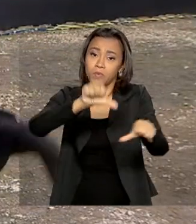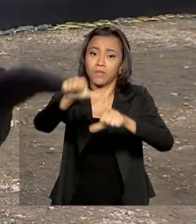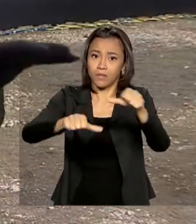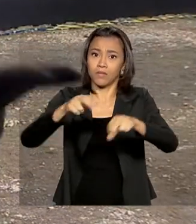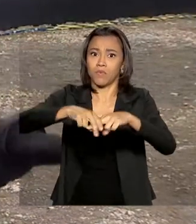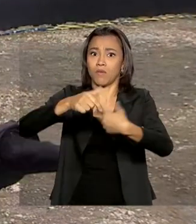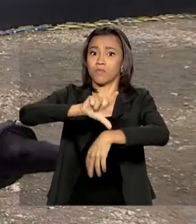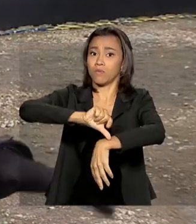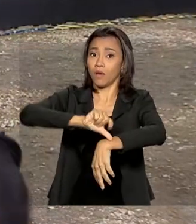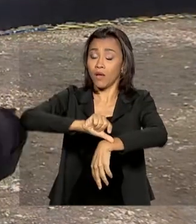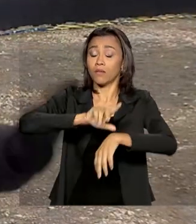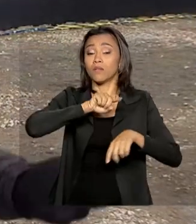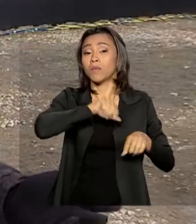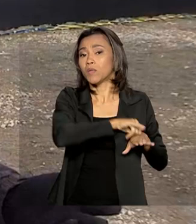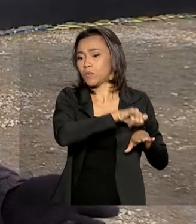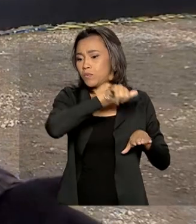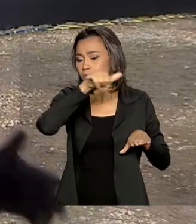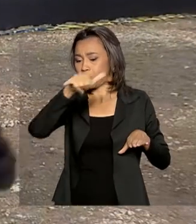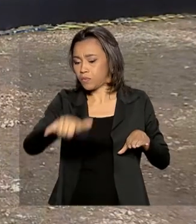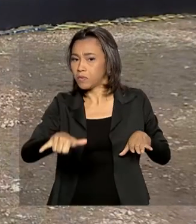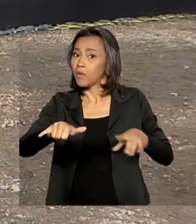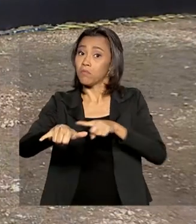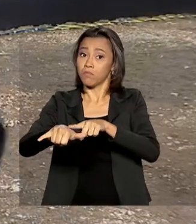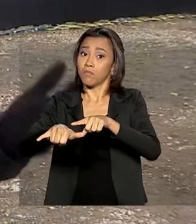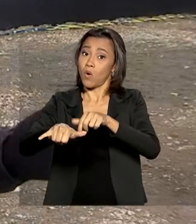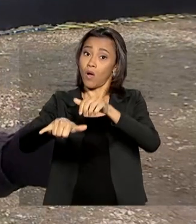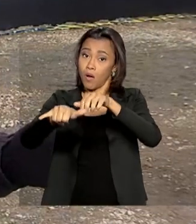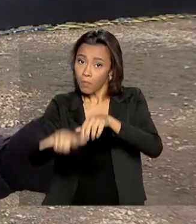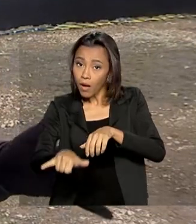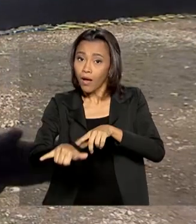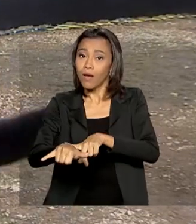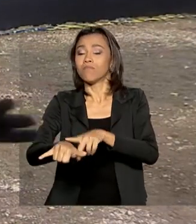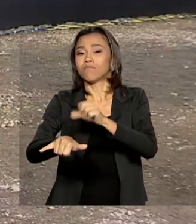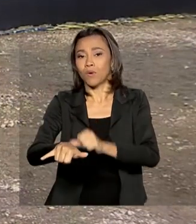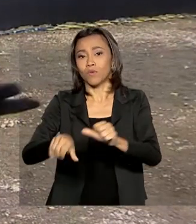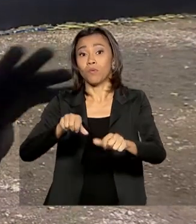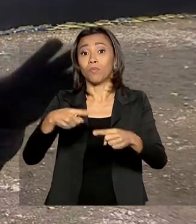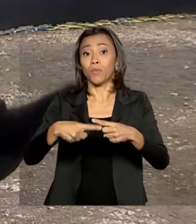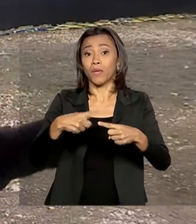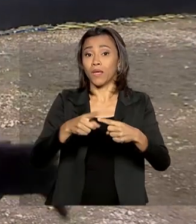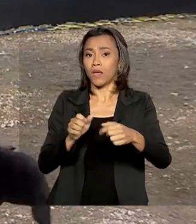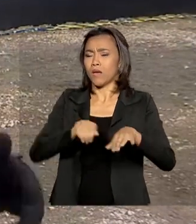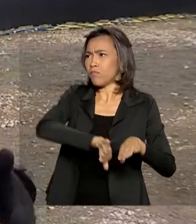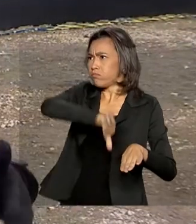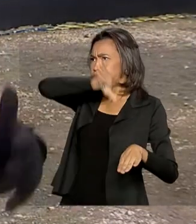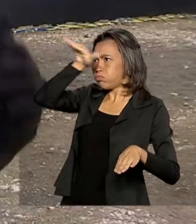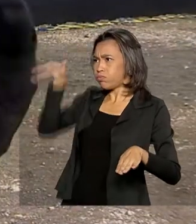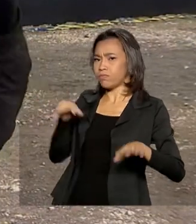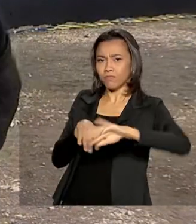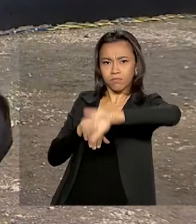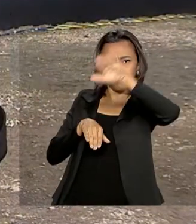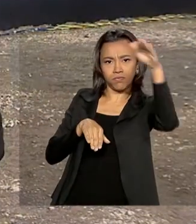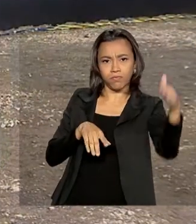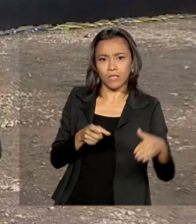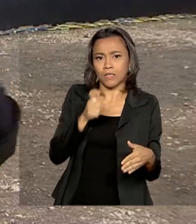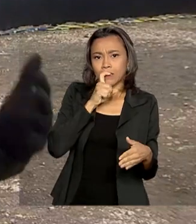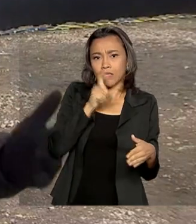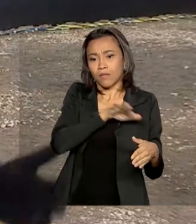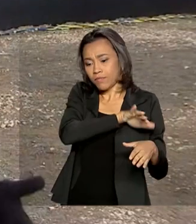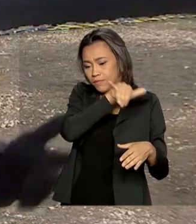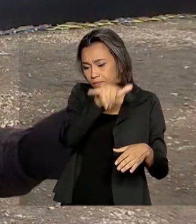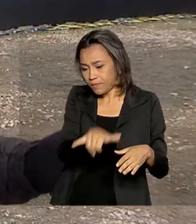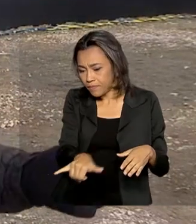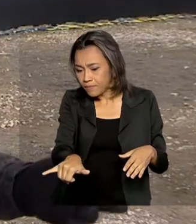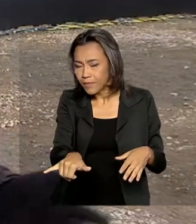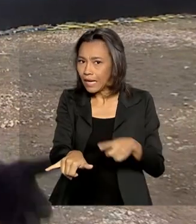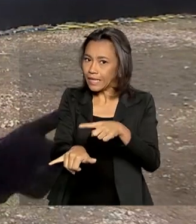horários. Até mesmo o pouso em freio pode mudar, já que a pista fica entre duas grandes geleiras. E quando a visibilidade cai bastante, esse